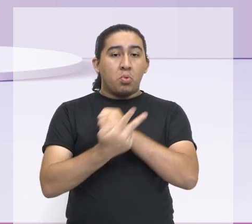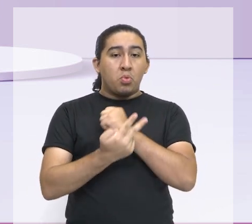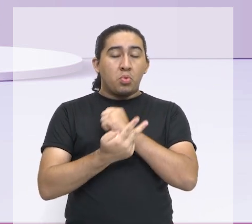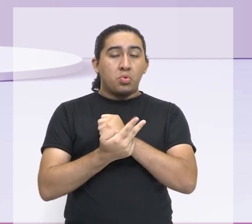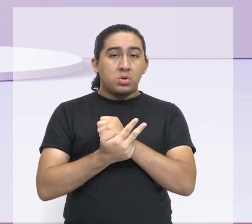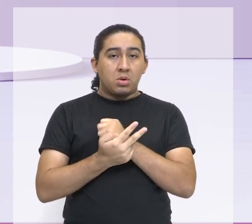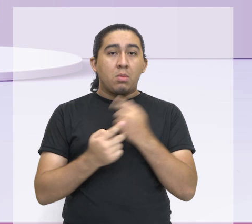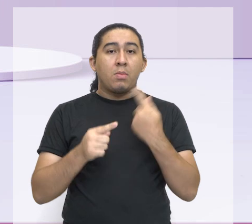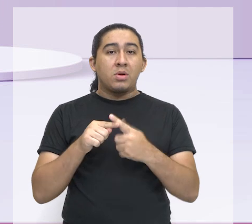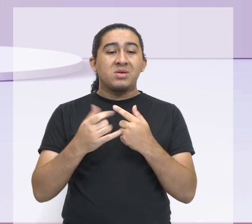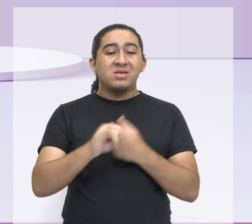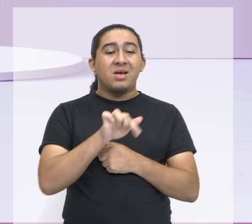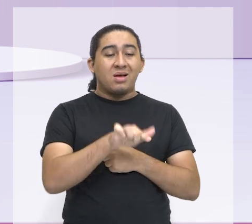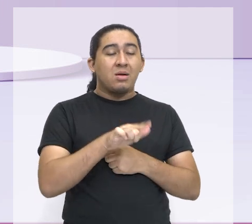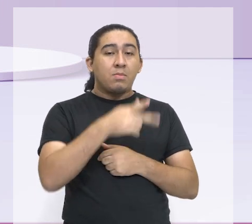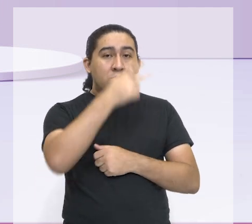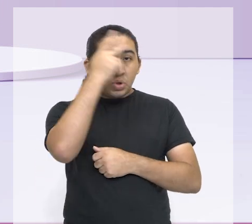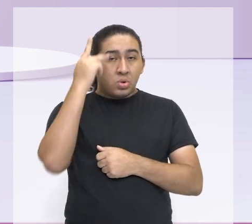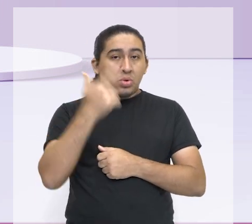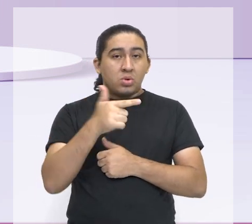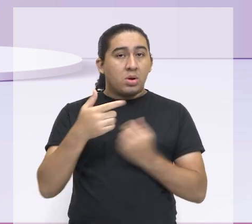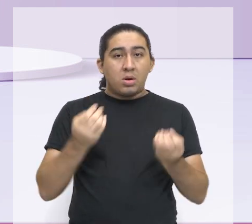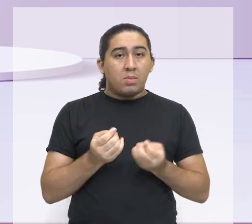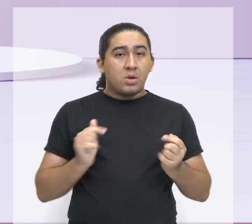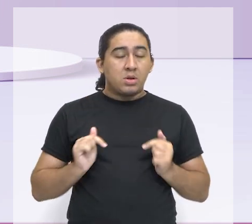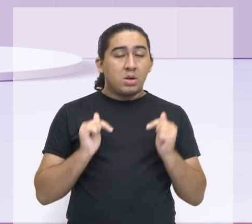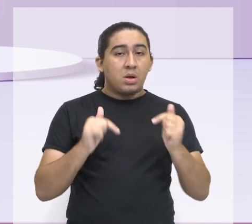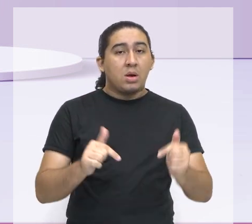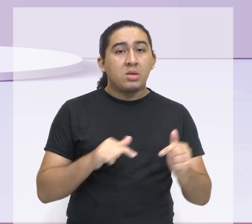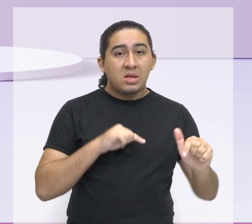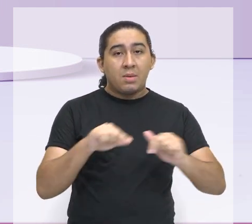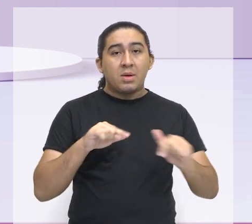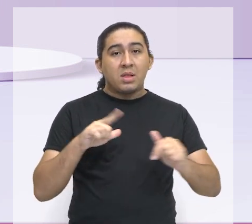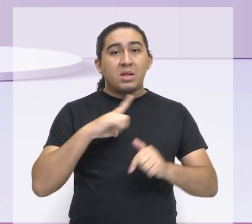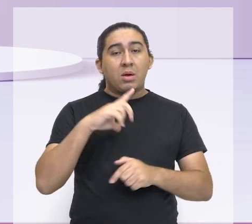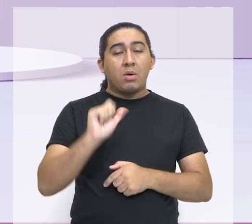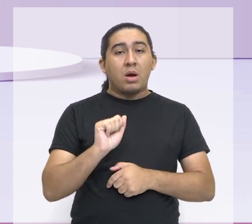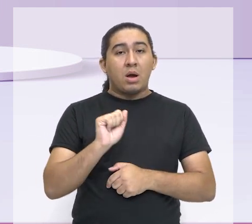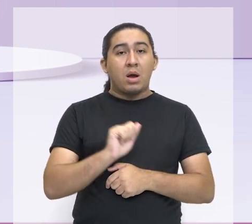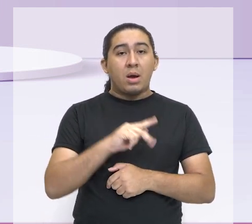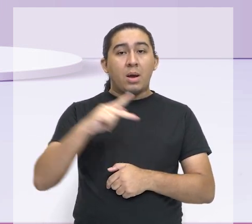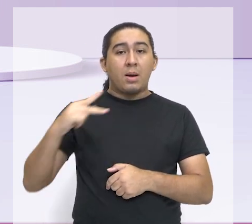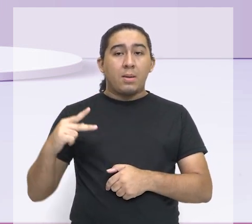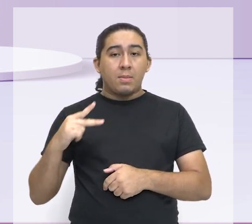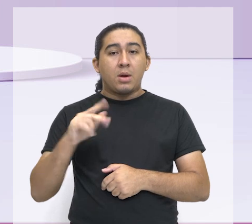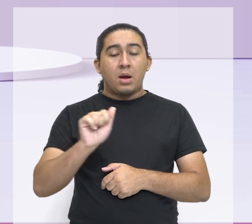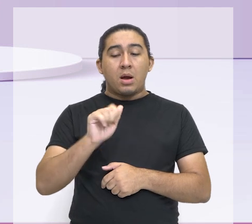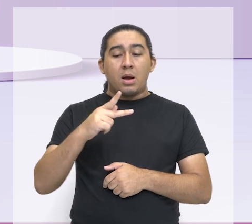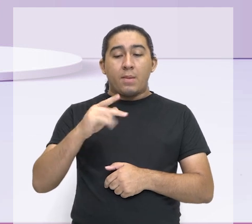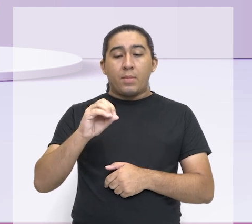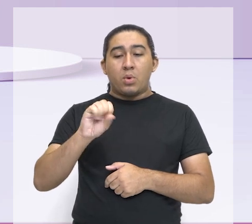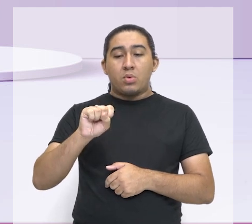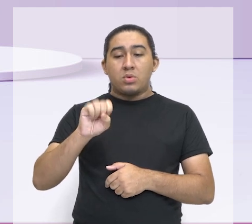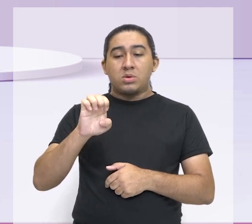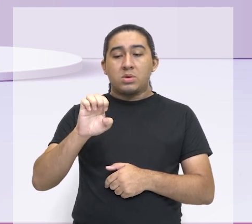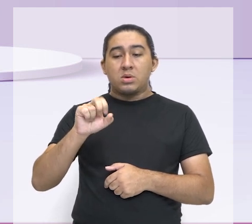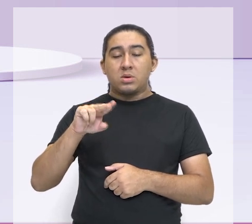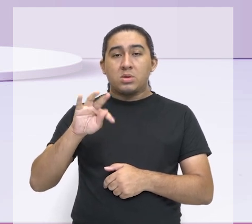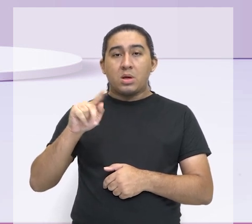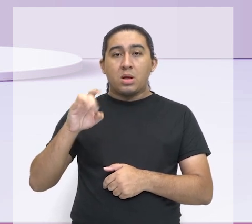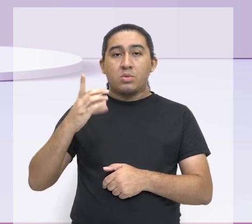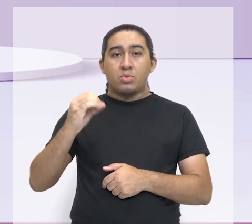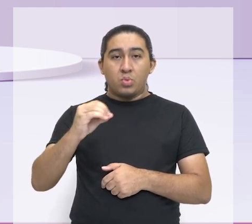ela não tiver mais força de produção, ela se aposentar, ela tenha, então, garantido pelo Estado,